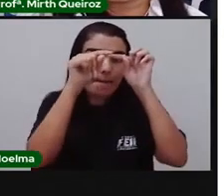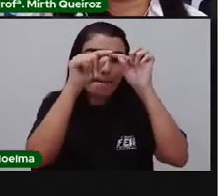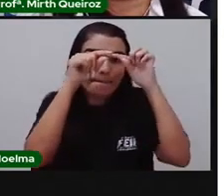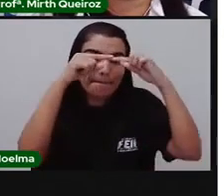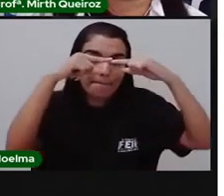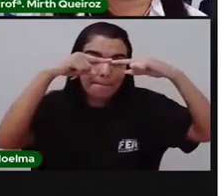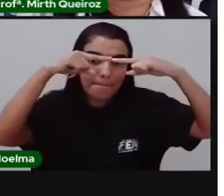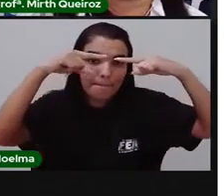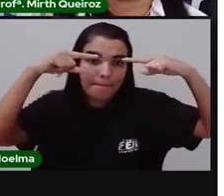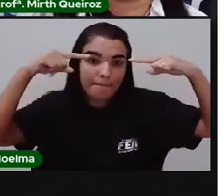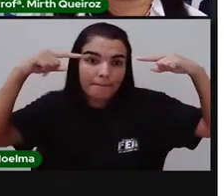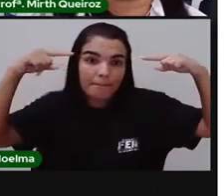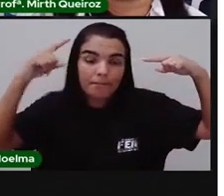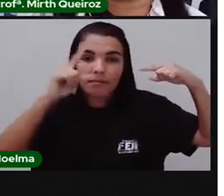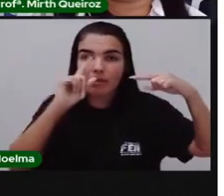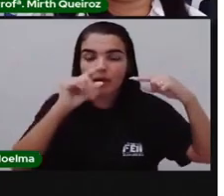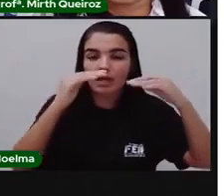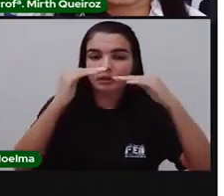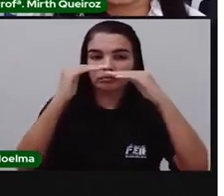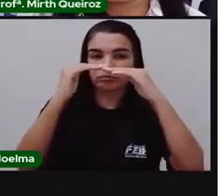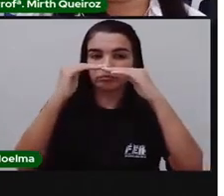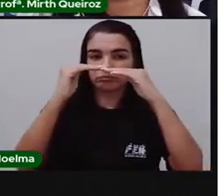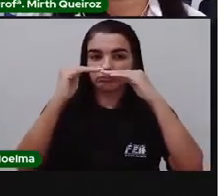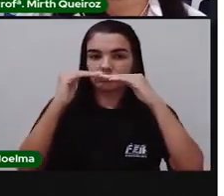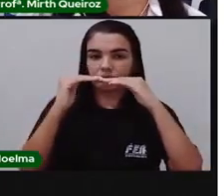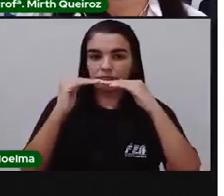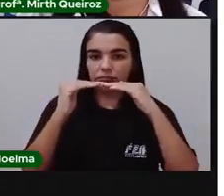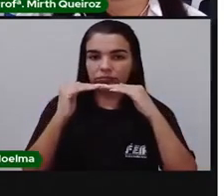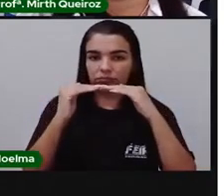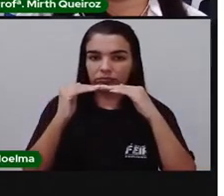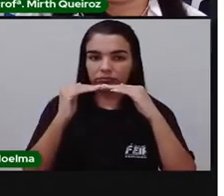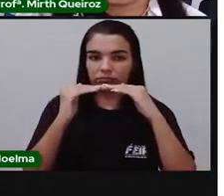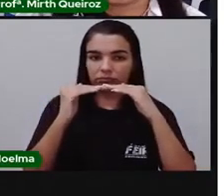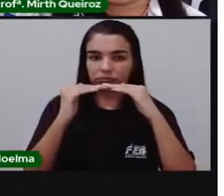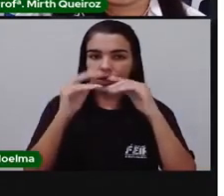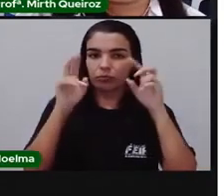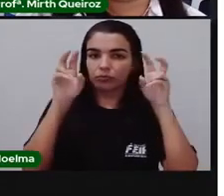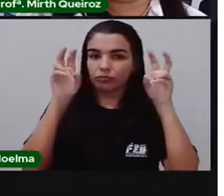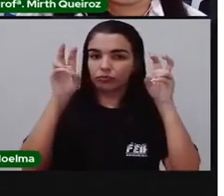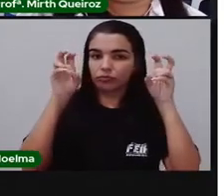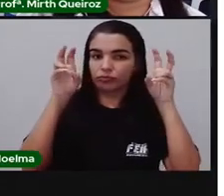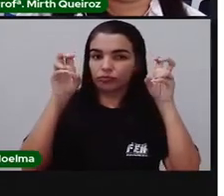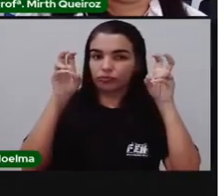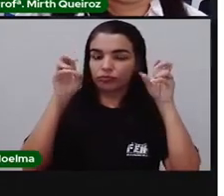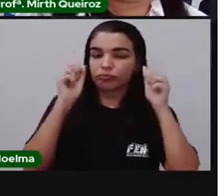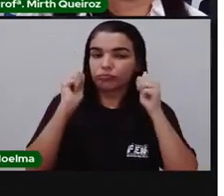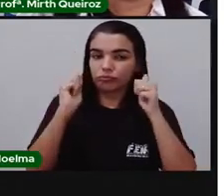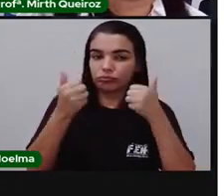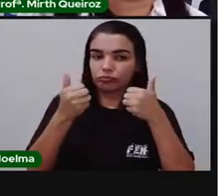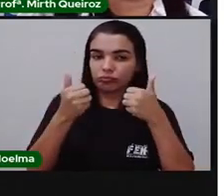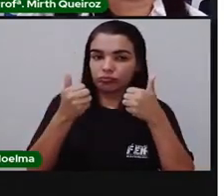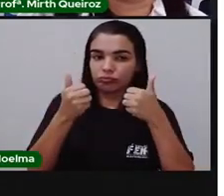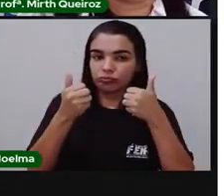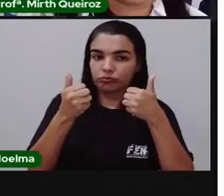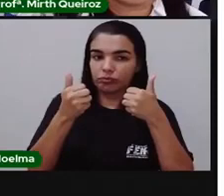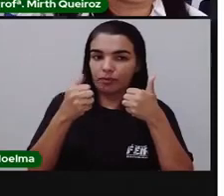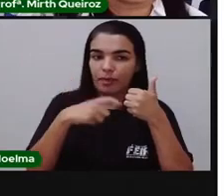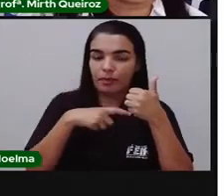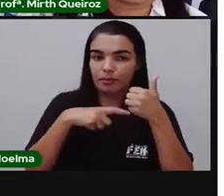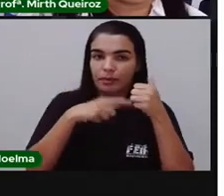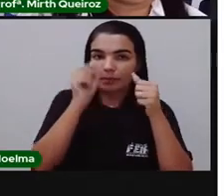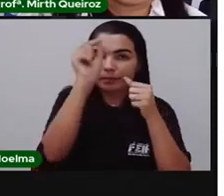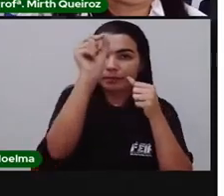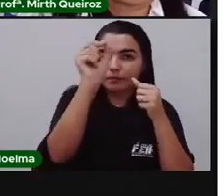ser escrita. Vocês vão escrever a partir da segunda linha, que é onde vocês colocam o título, certo? Aqui nós temos uma